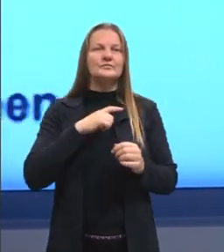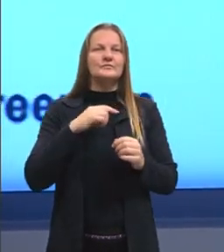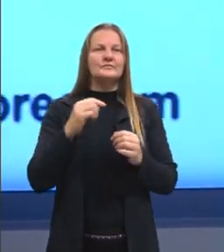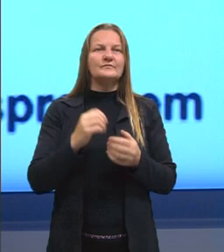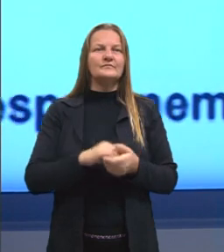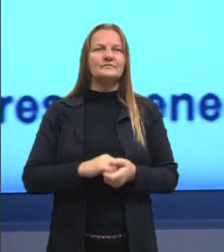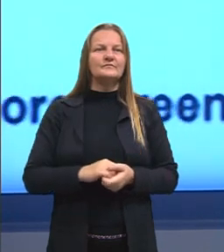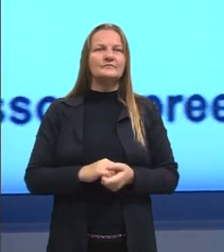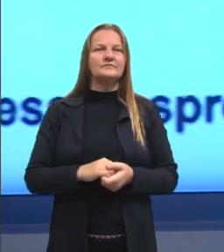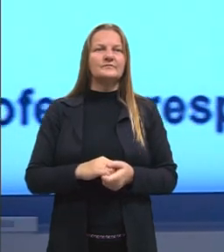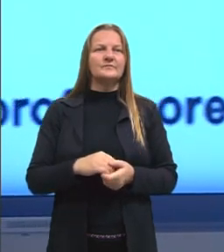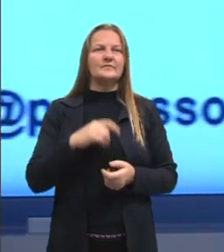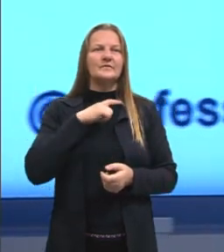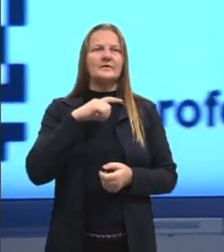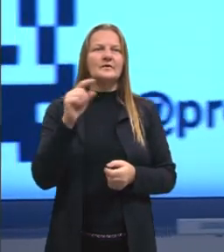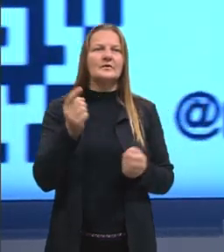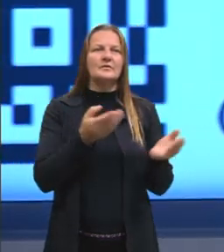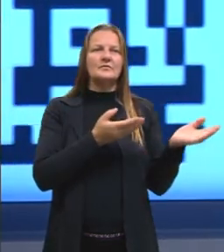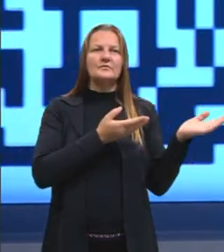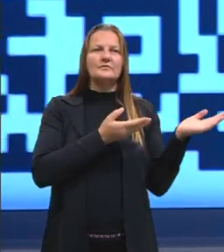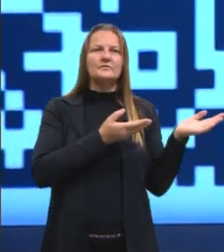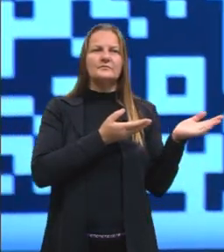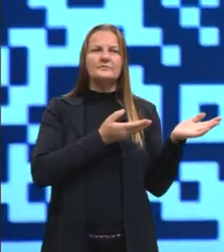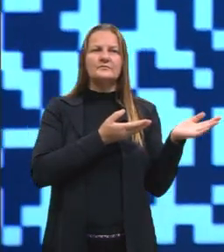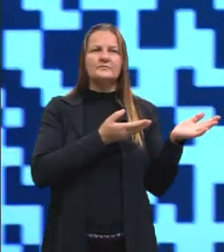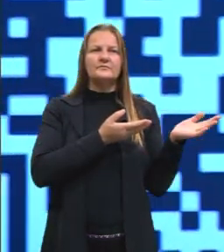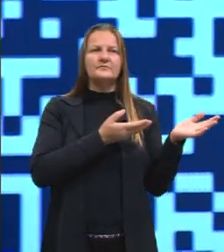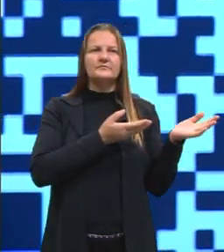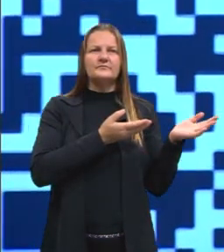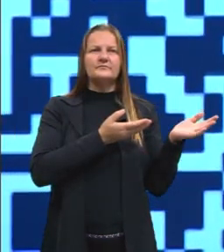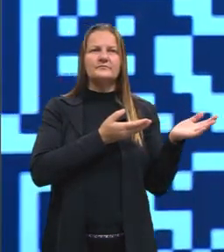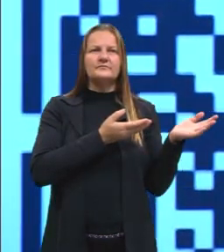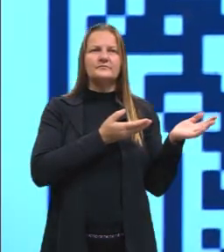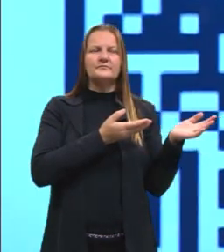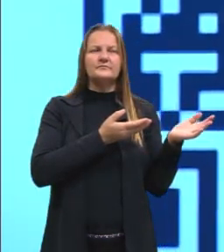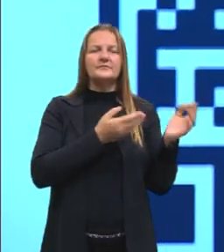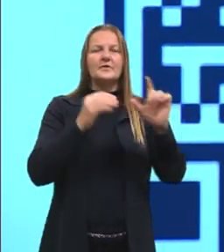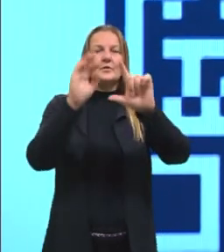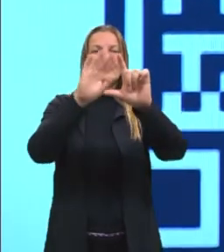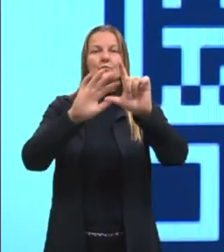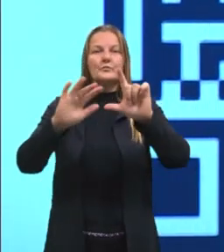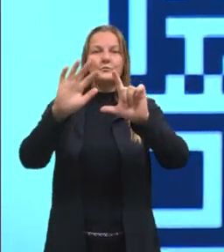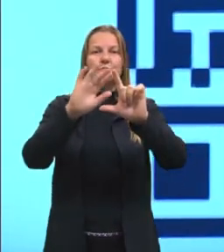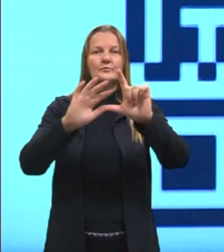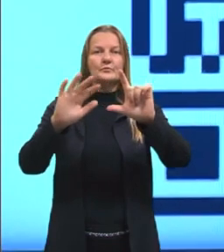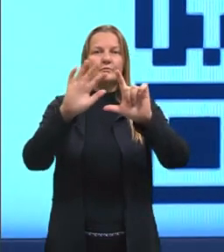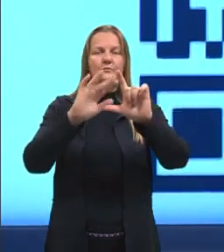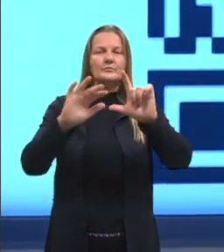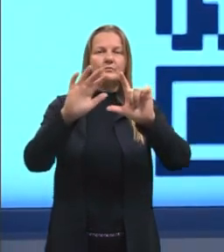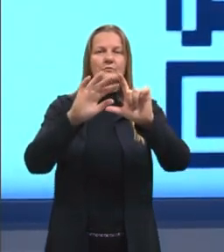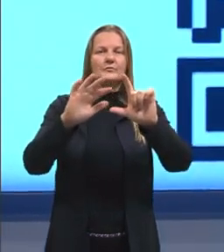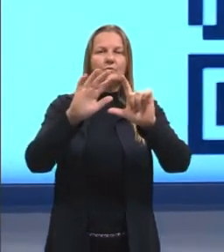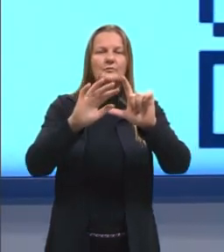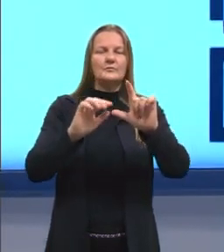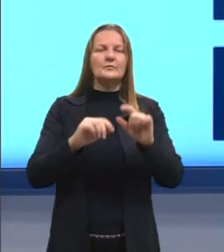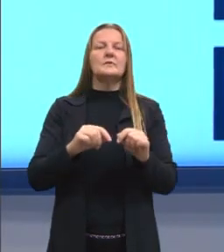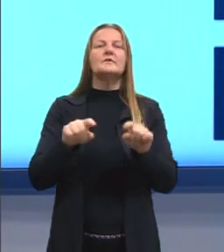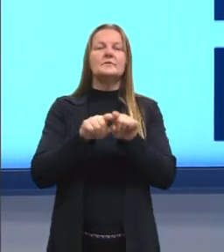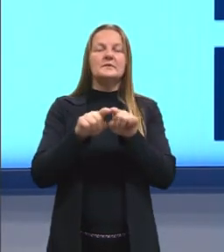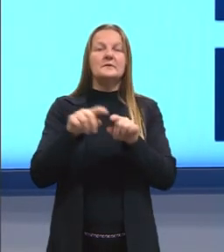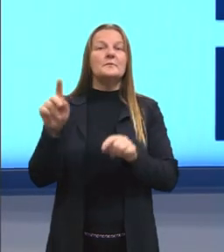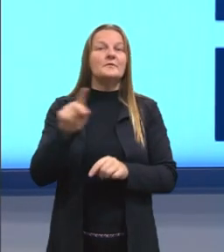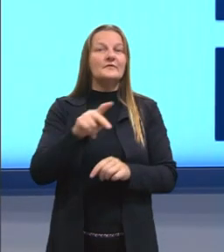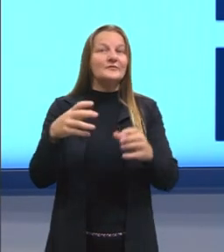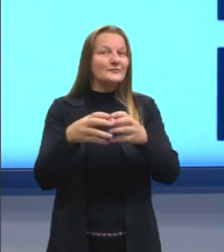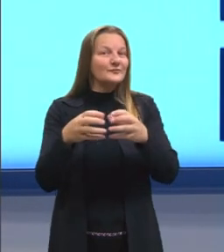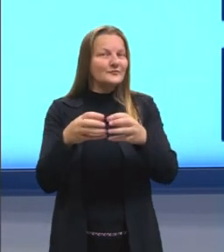chegar aí para vocês, vocês têm o arroba aí dos professores do Enem e também o QR